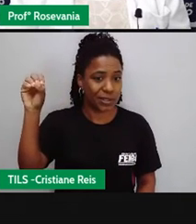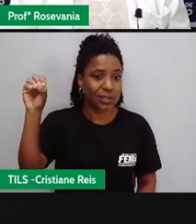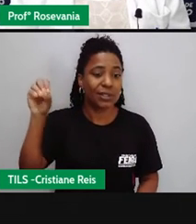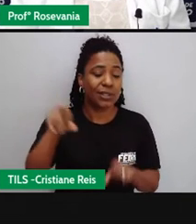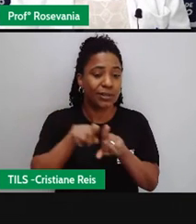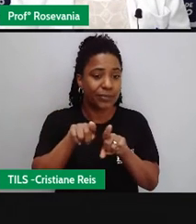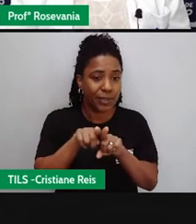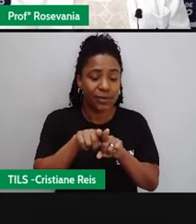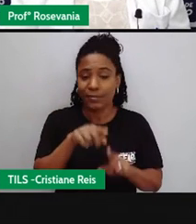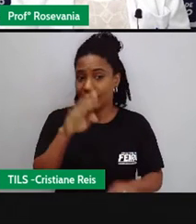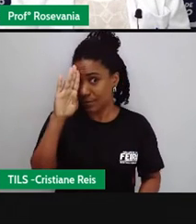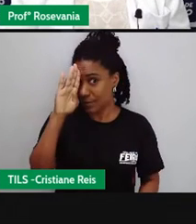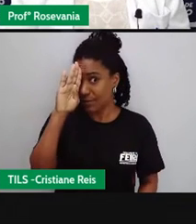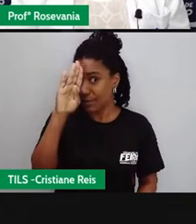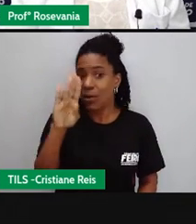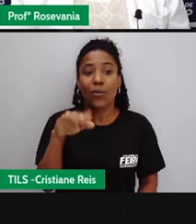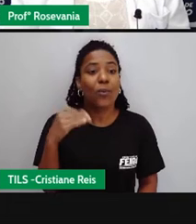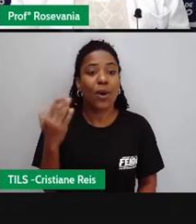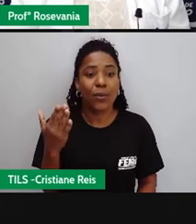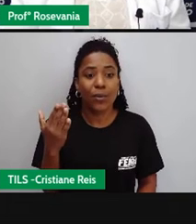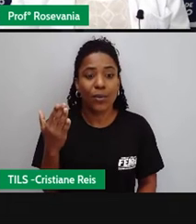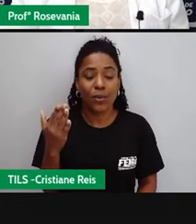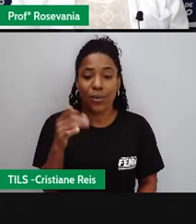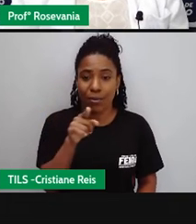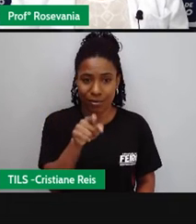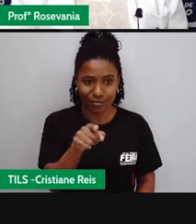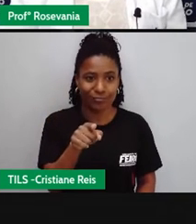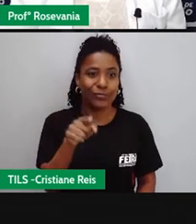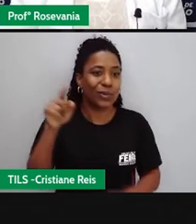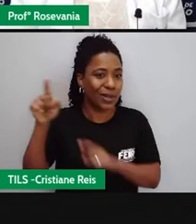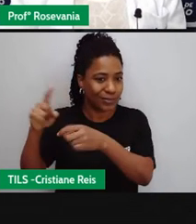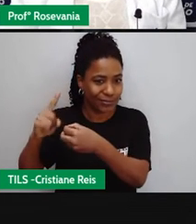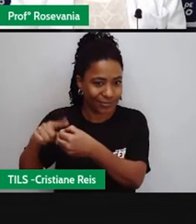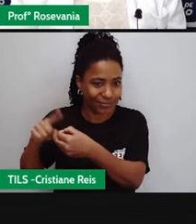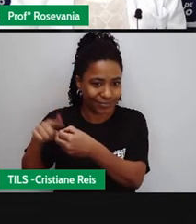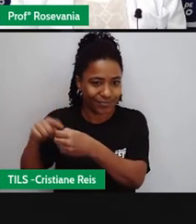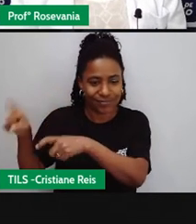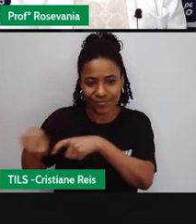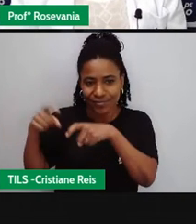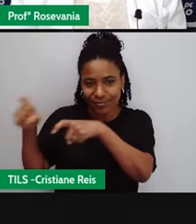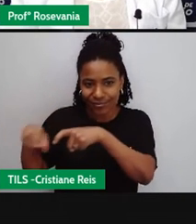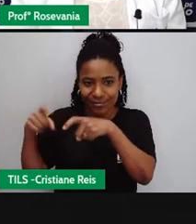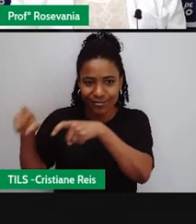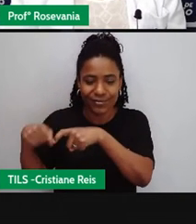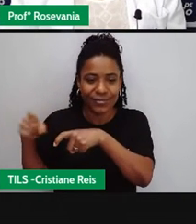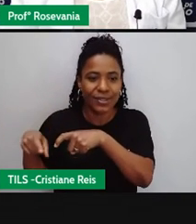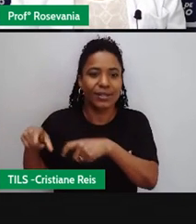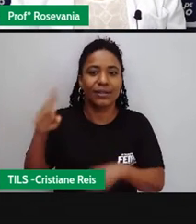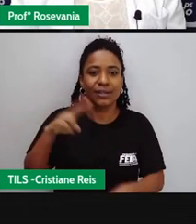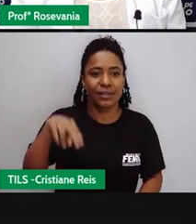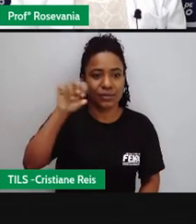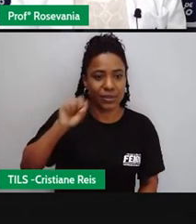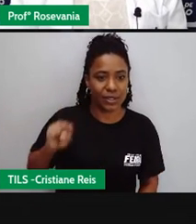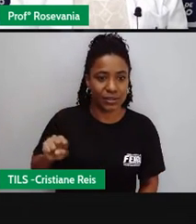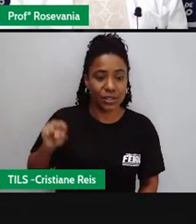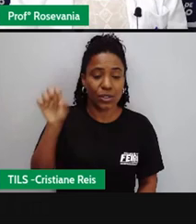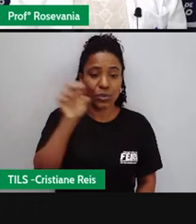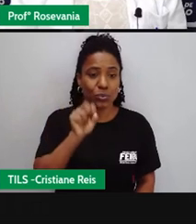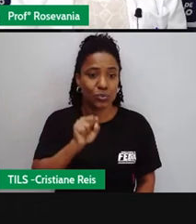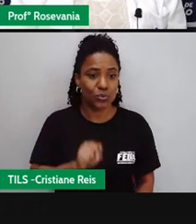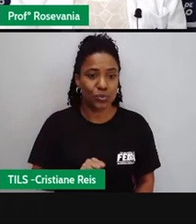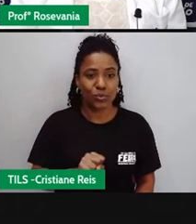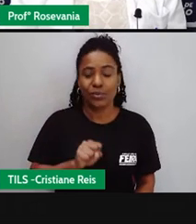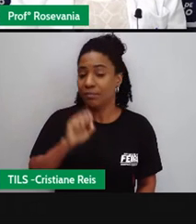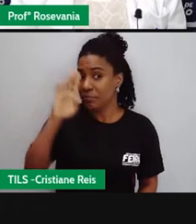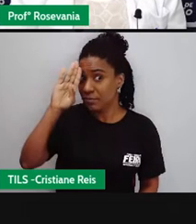aqui o que chama atenção pra gente é o espaço rural. As áreas rurais, gente tem a região sudeste, a região sul, como